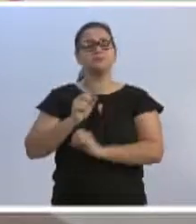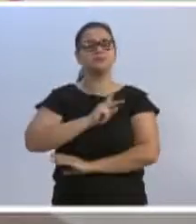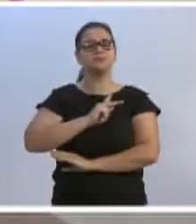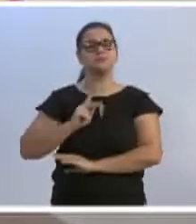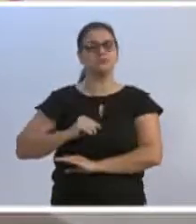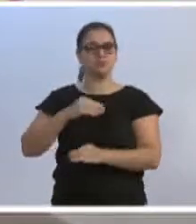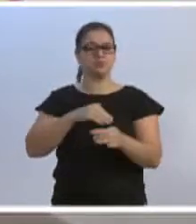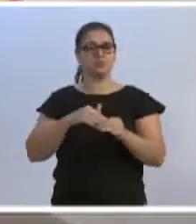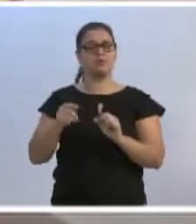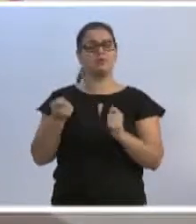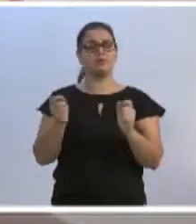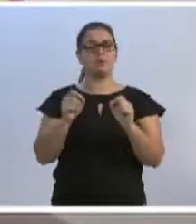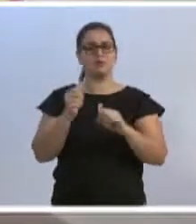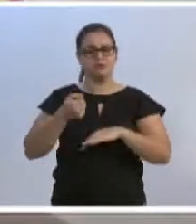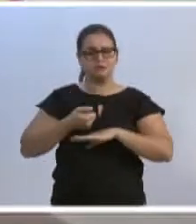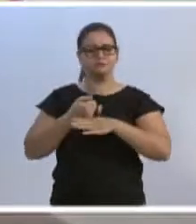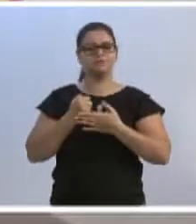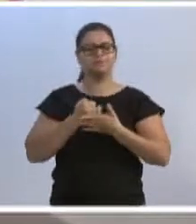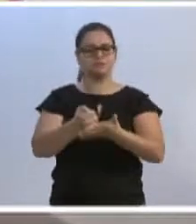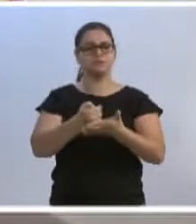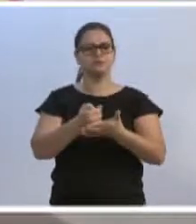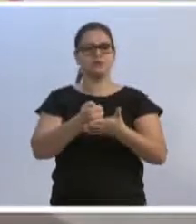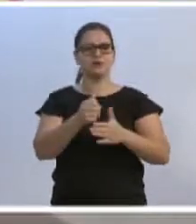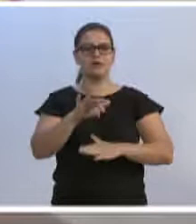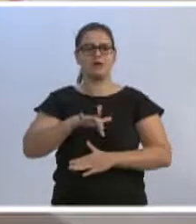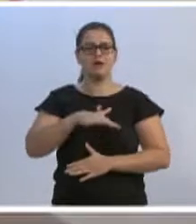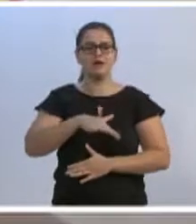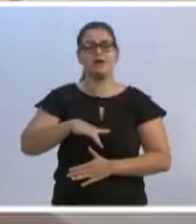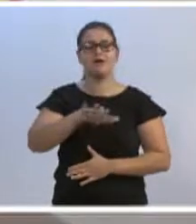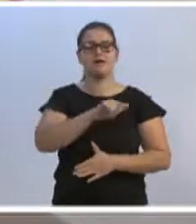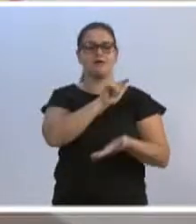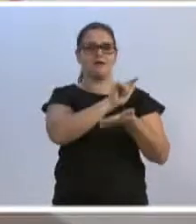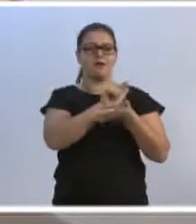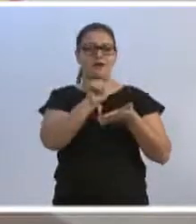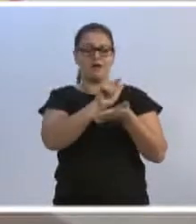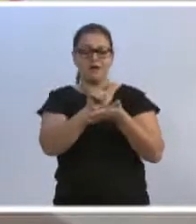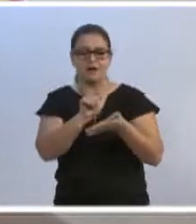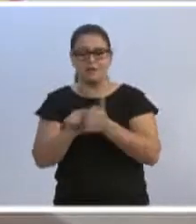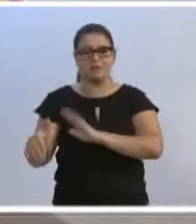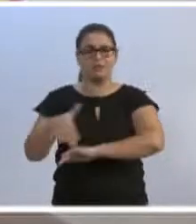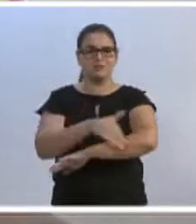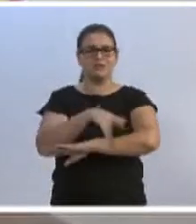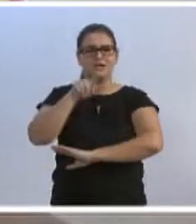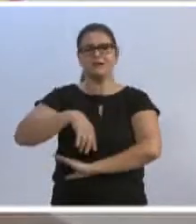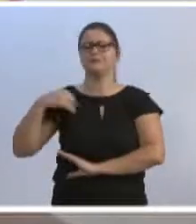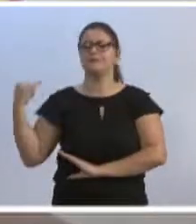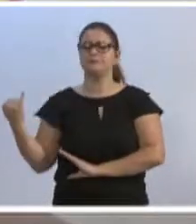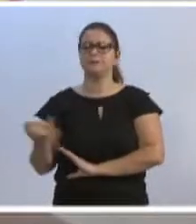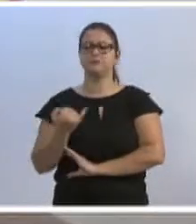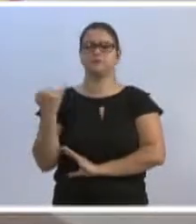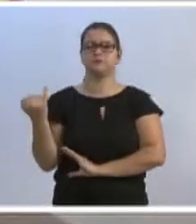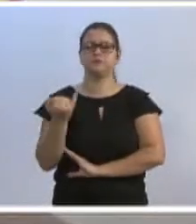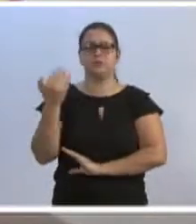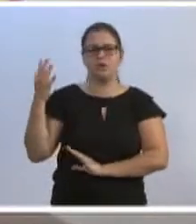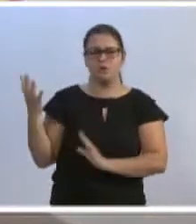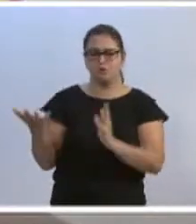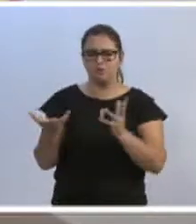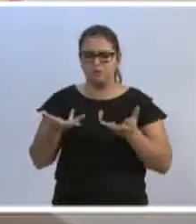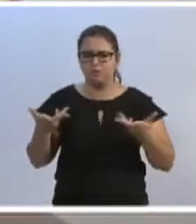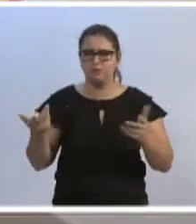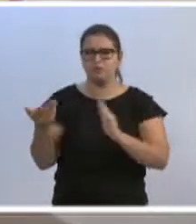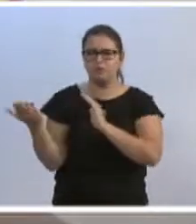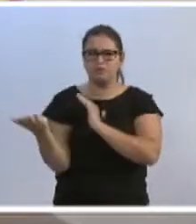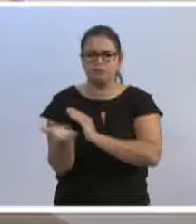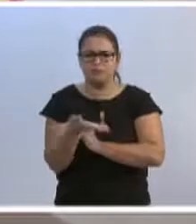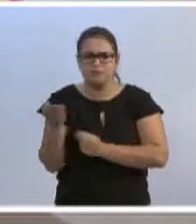tenha que enfatizar essas ações aqui no nosso município. A limpeza das vias é fundamental, a roçada é fundamental,